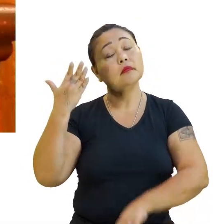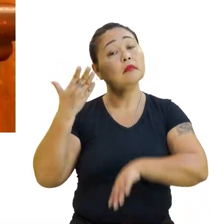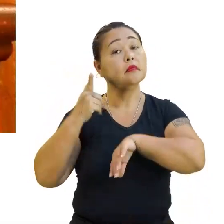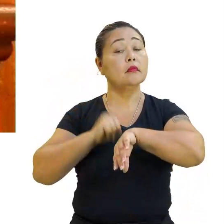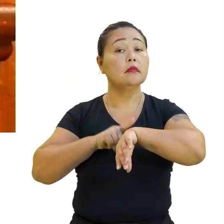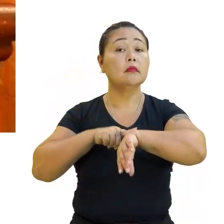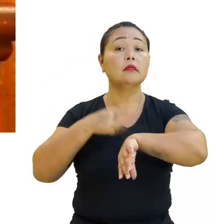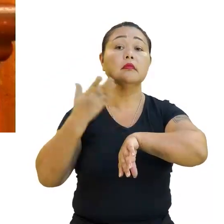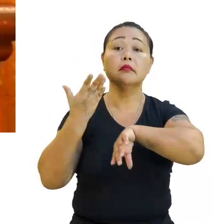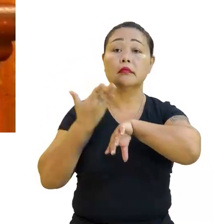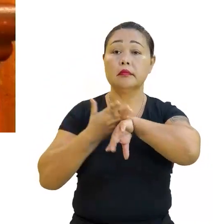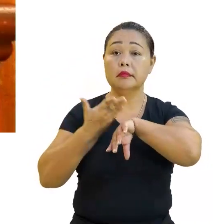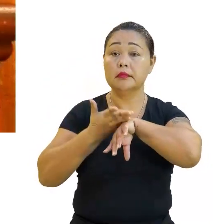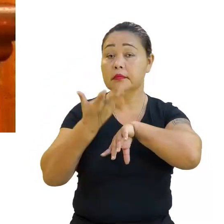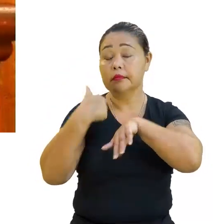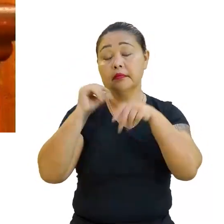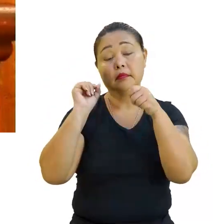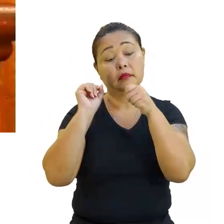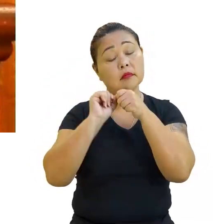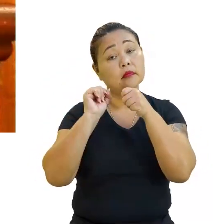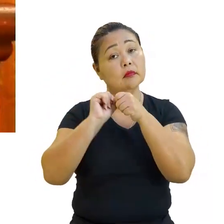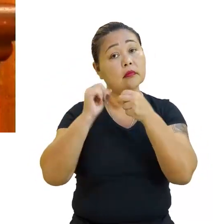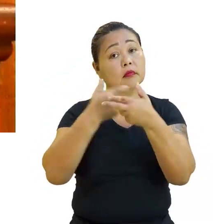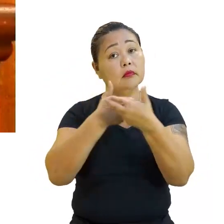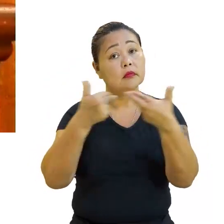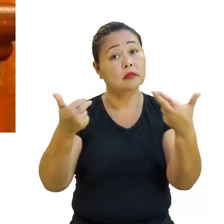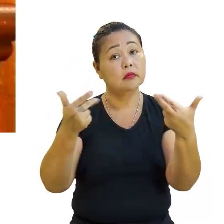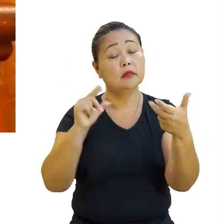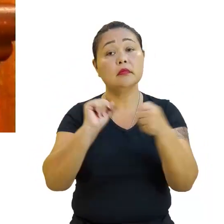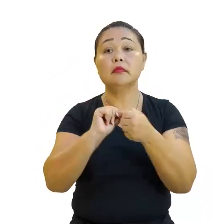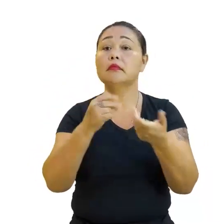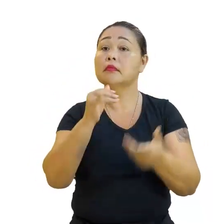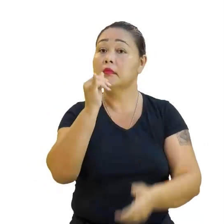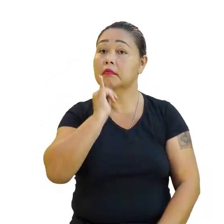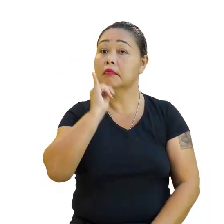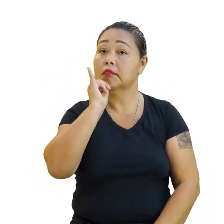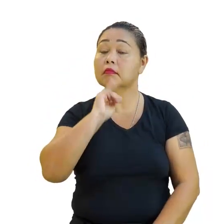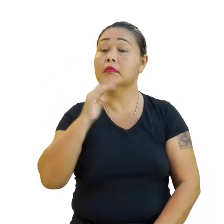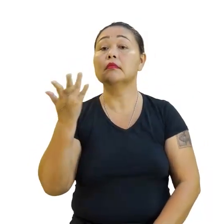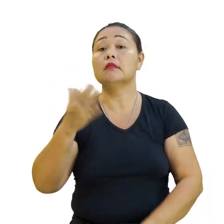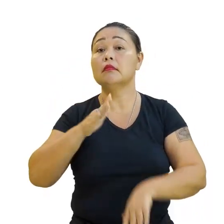produzir. Vamos fazer mais exemplos junto com vocês. Olha lá.